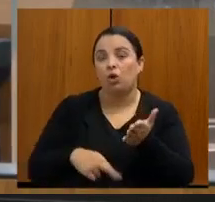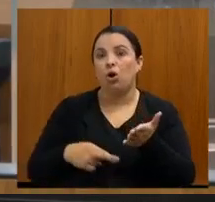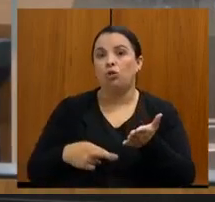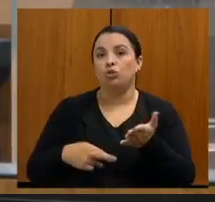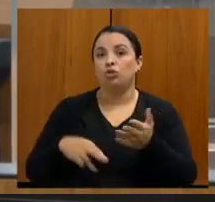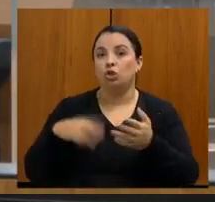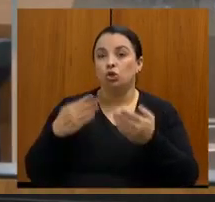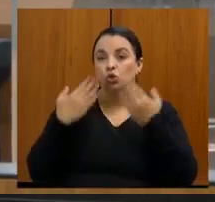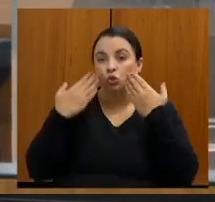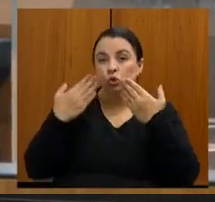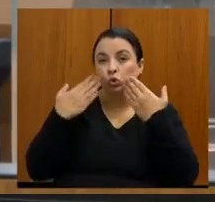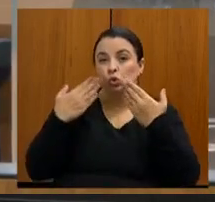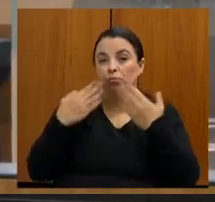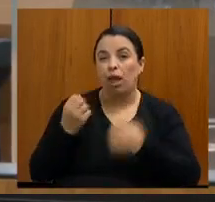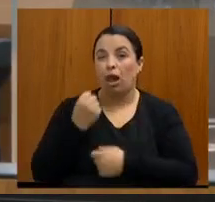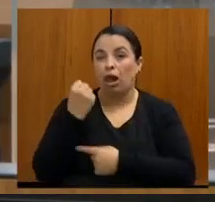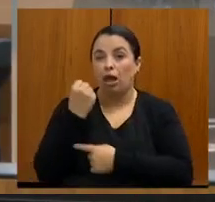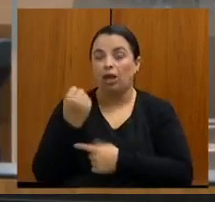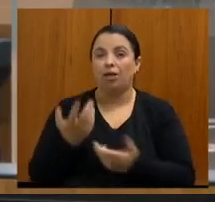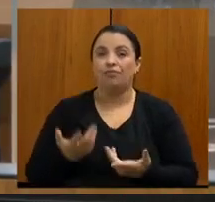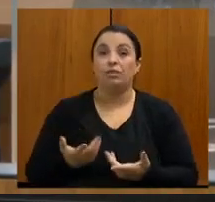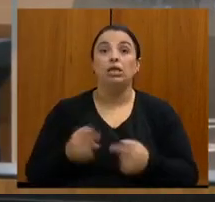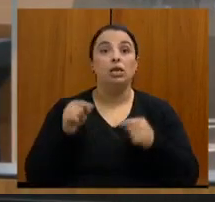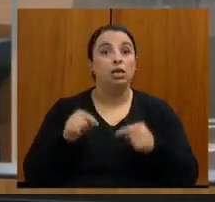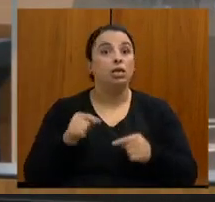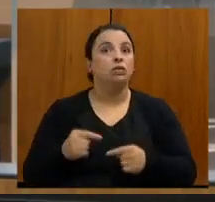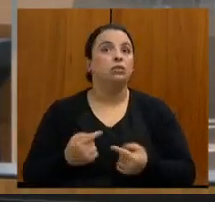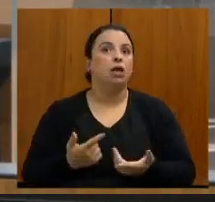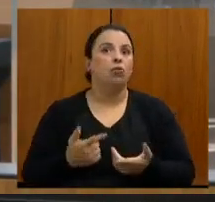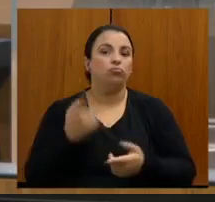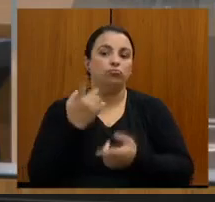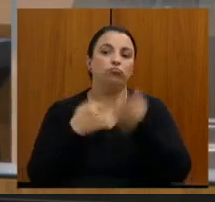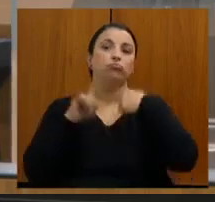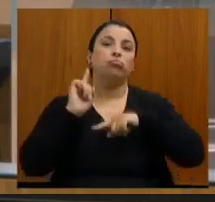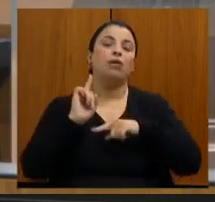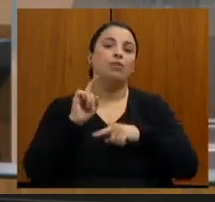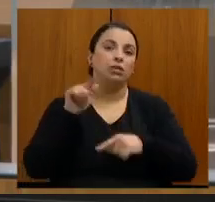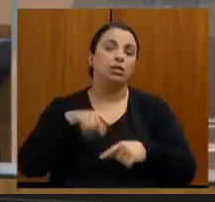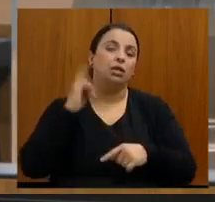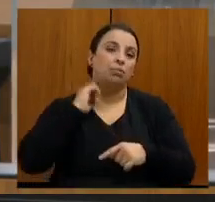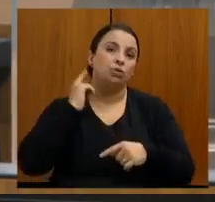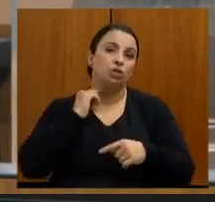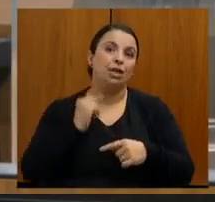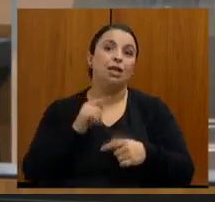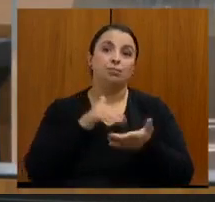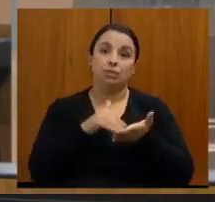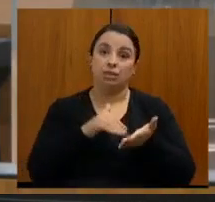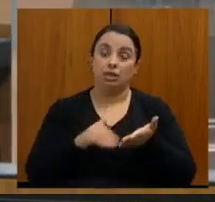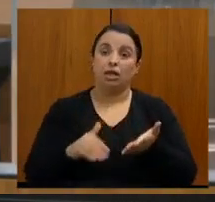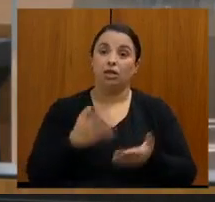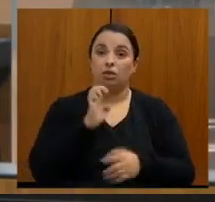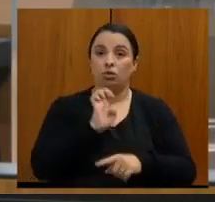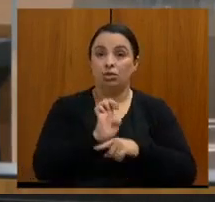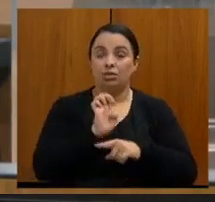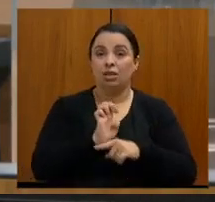nós tivemos aqui em Minas Gerais, e a gente parabeniza a Secretaria de Estado por ter colocado essa condição do